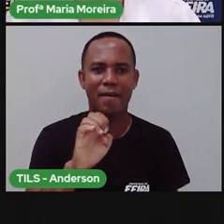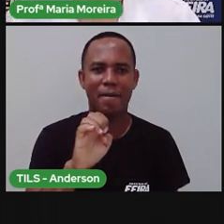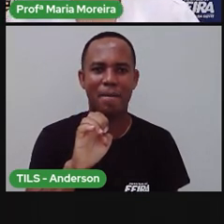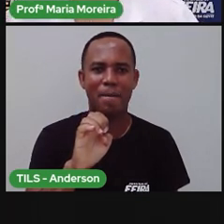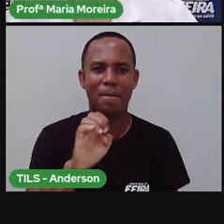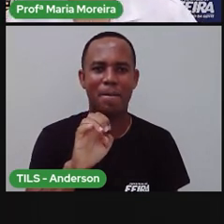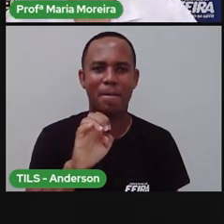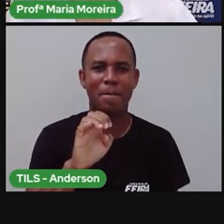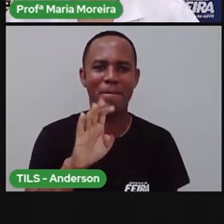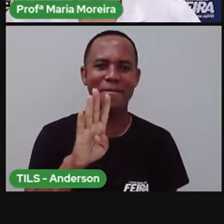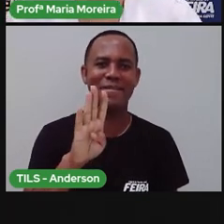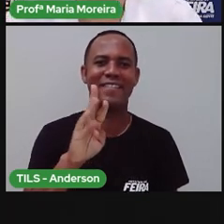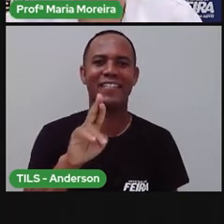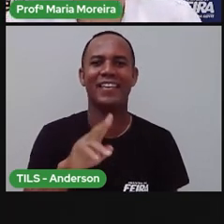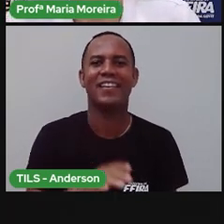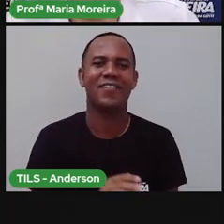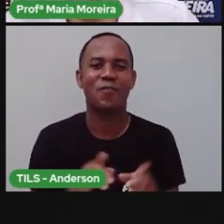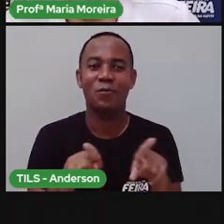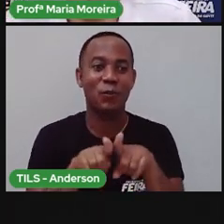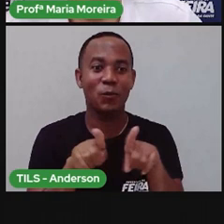gente? Porque ele saiu comigo e comeu churrasco.